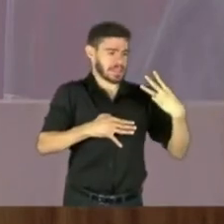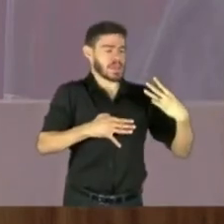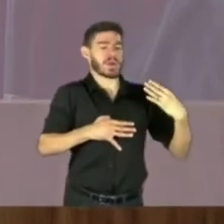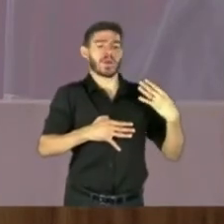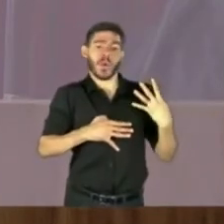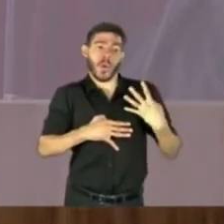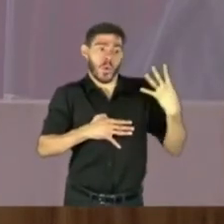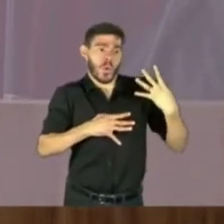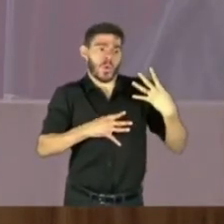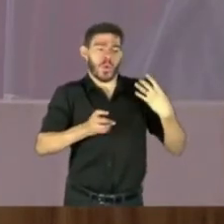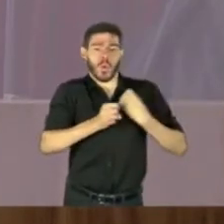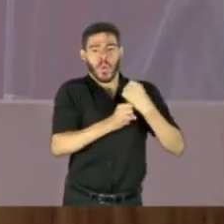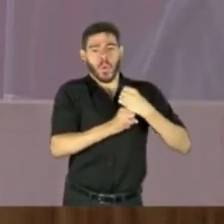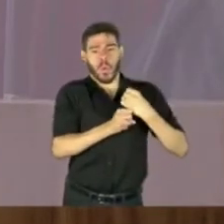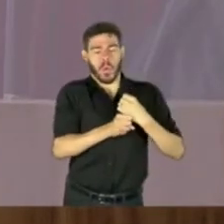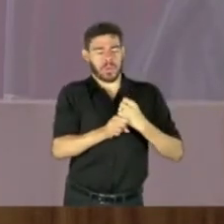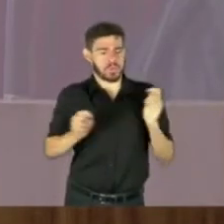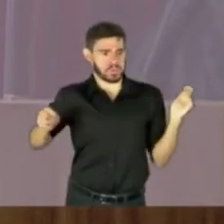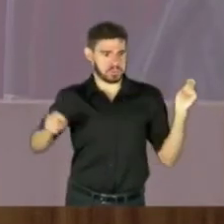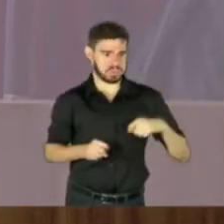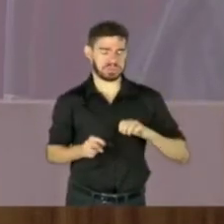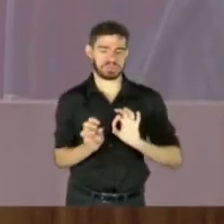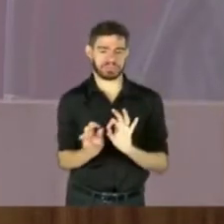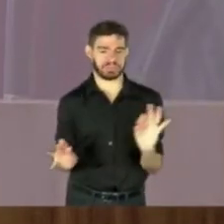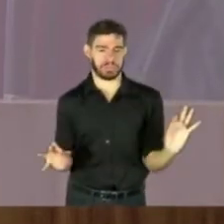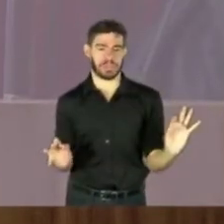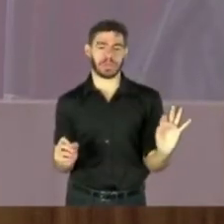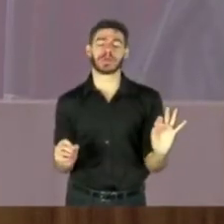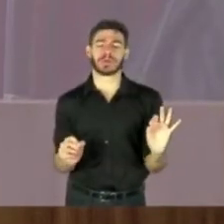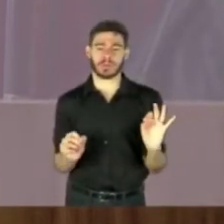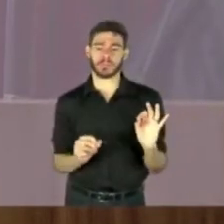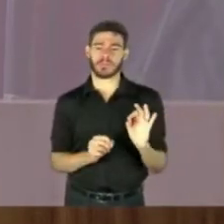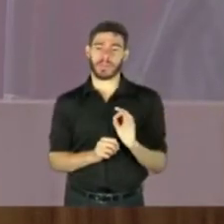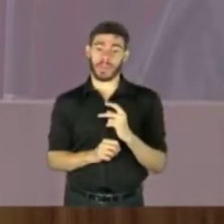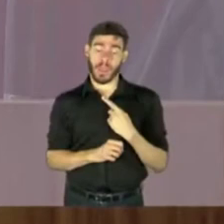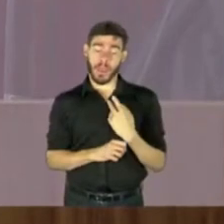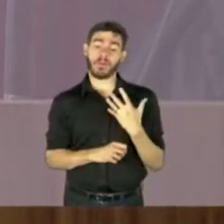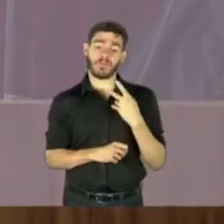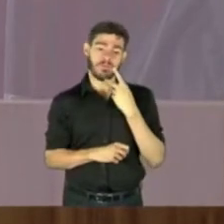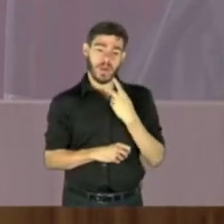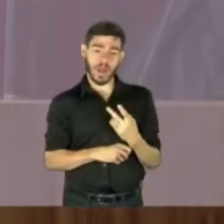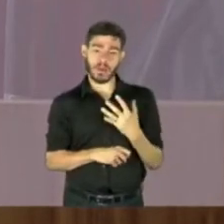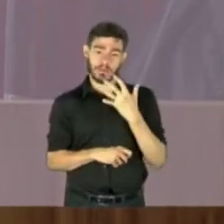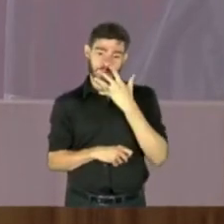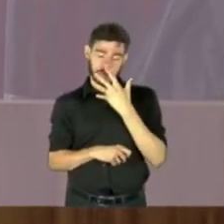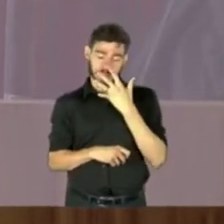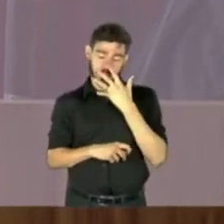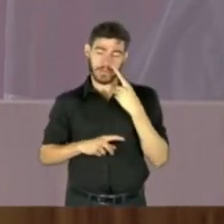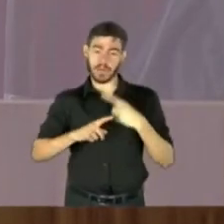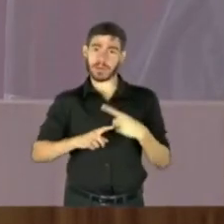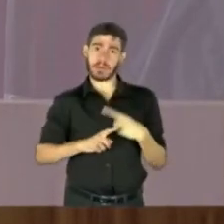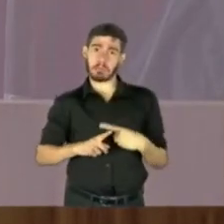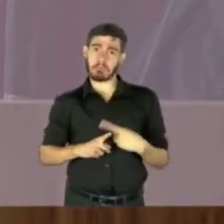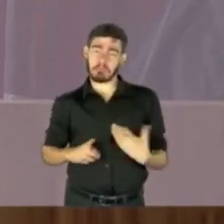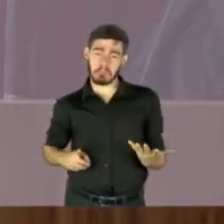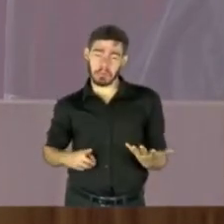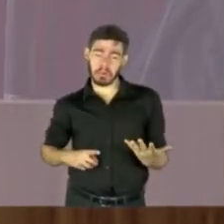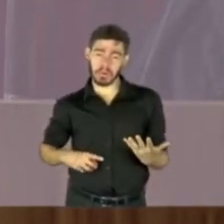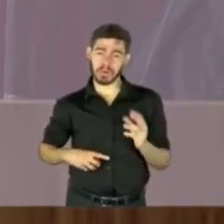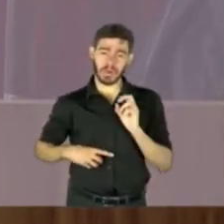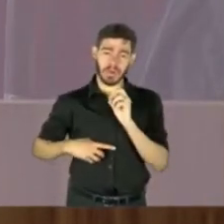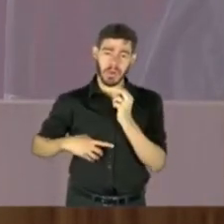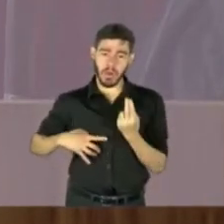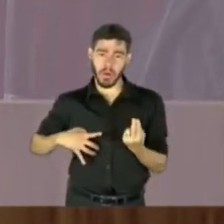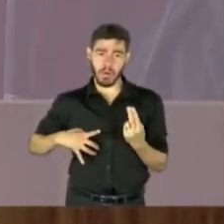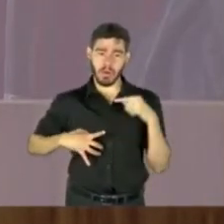é que ocorre. Então, faço essa ressalva, porque senão nós vamos